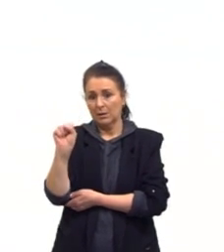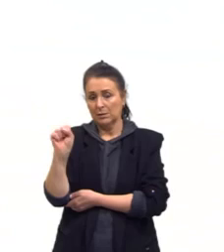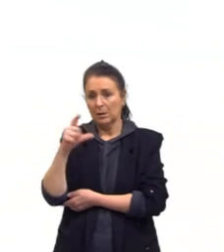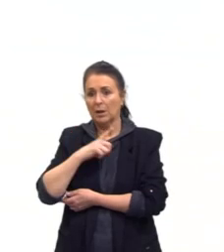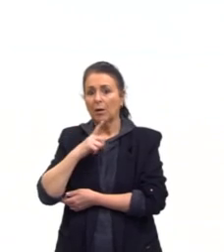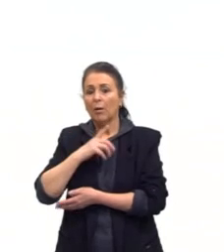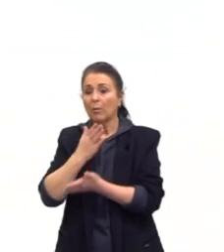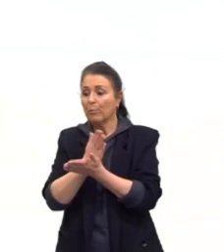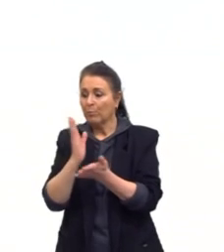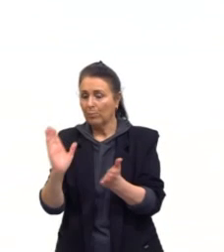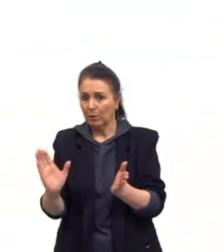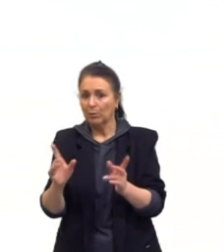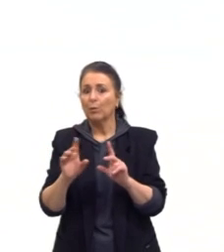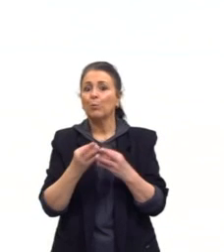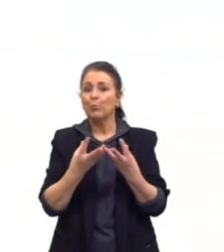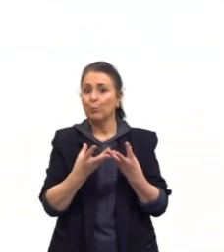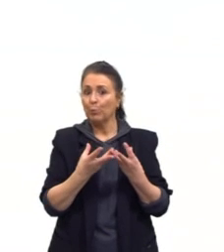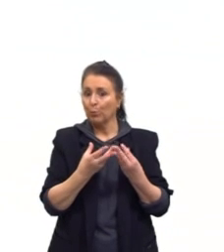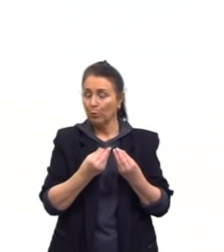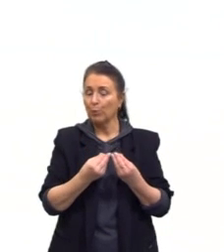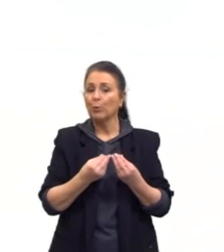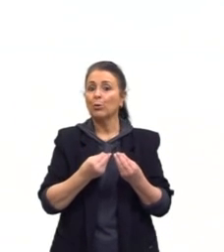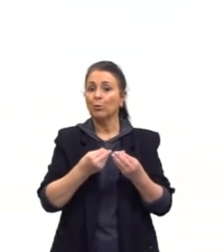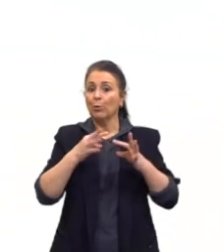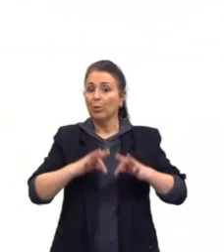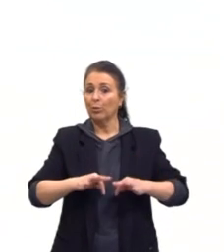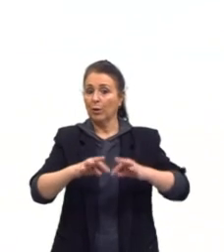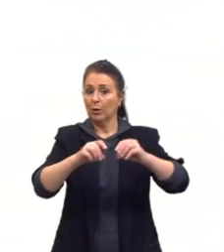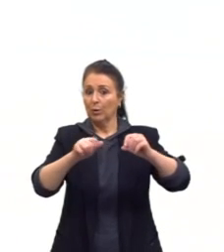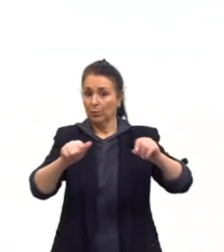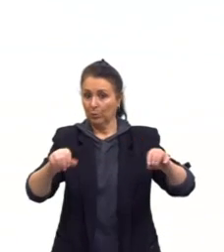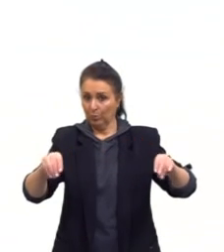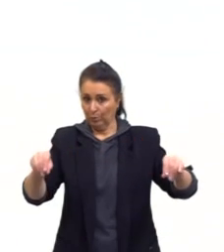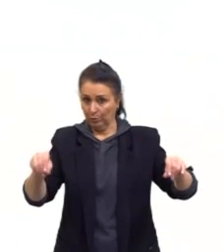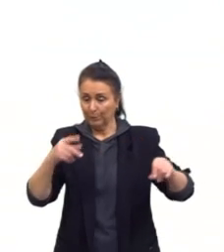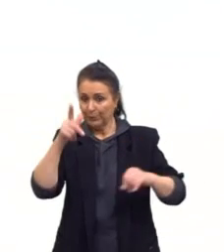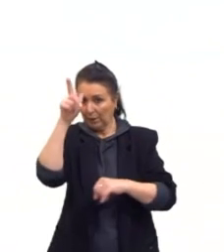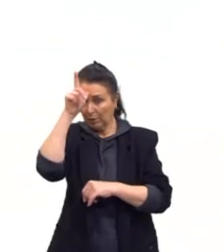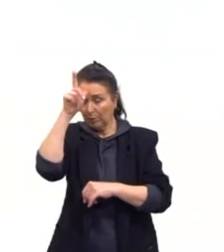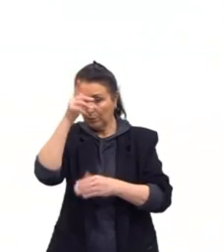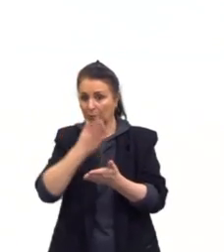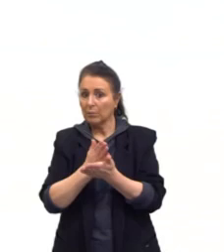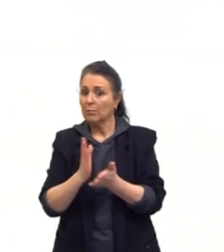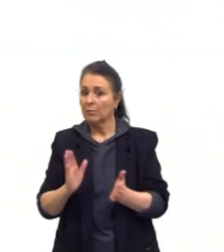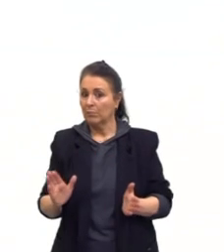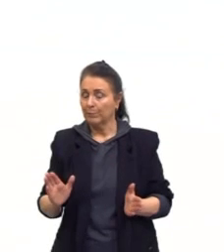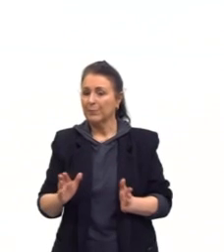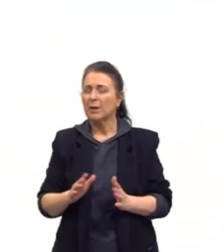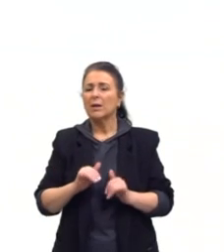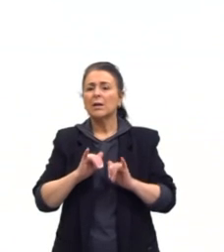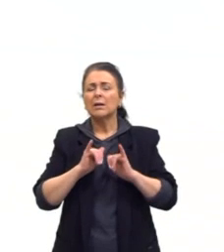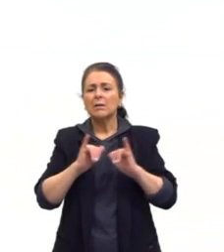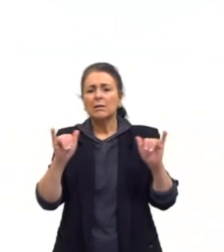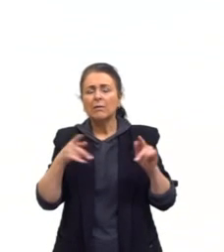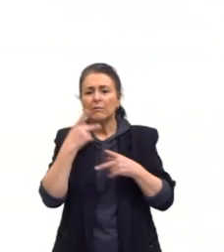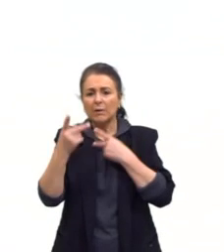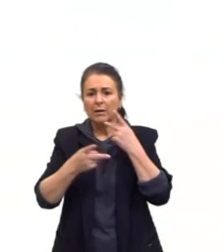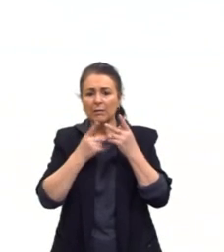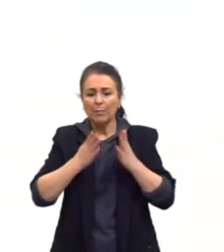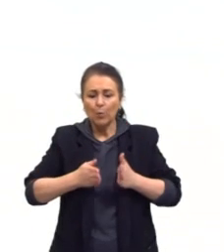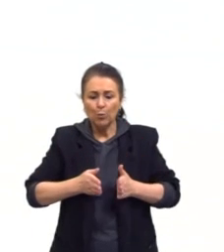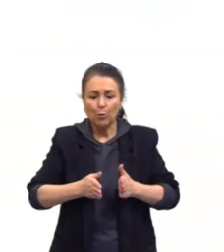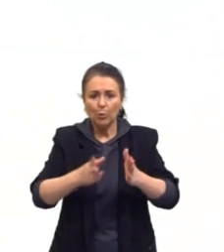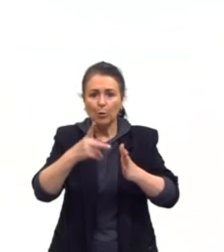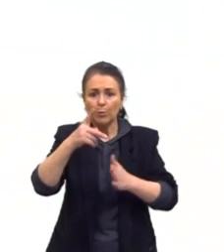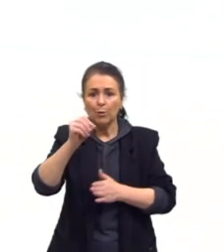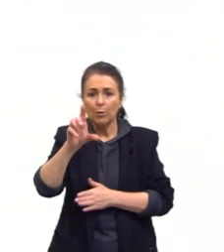né, mas boas partes aí da sua região. Uma coisa que chama atenção, a gente sempre fala, o famoso corredor polonês,